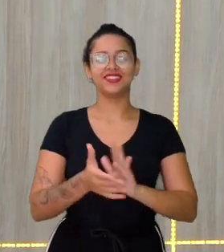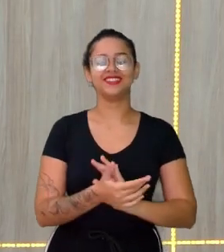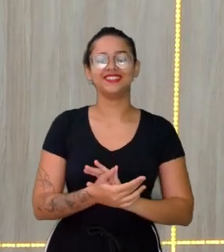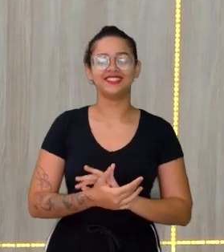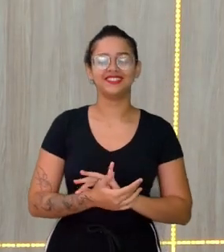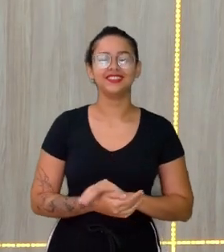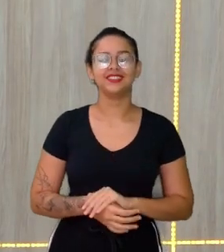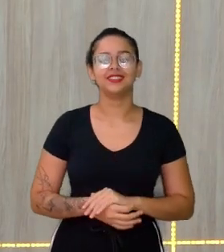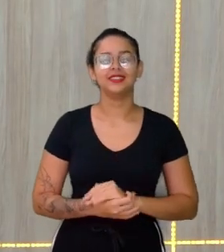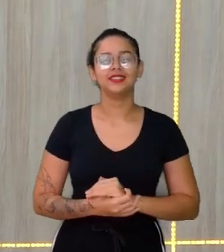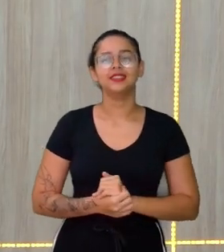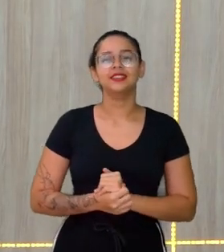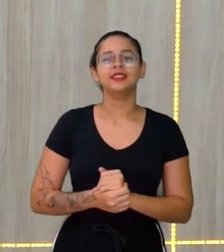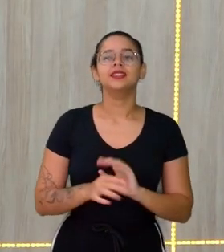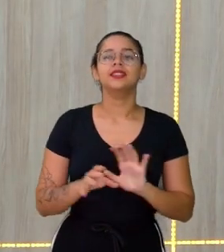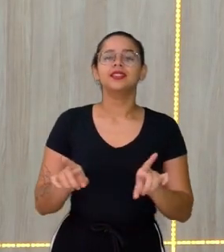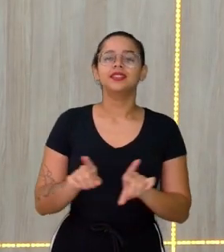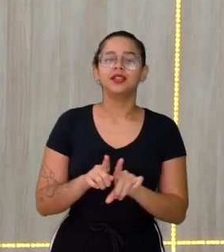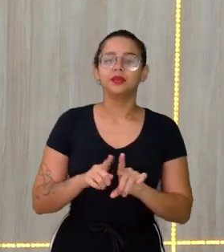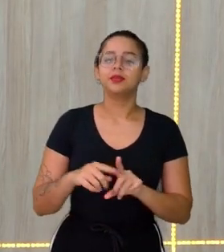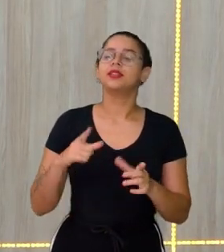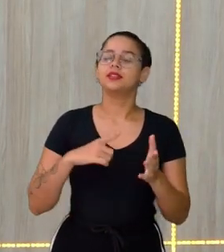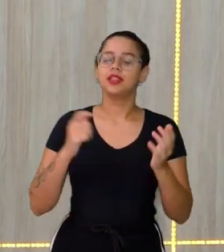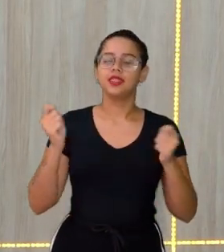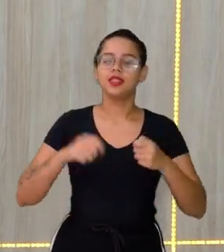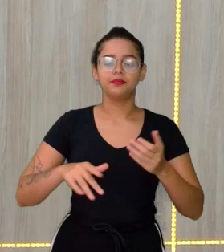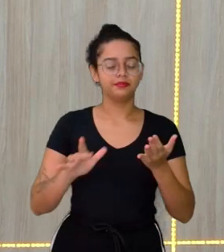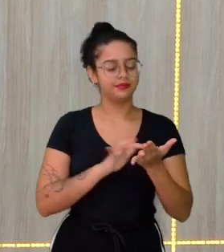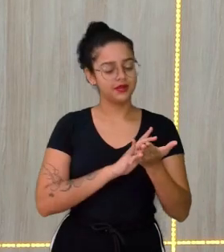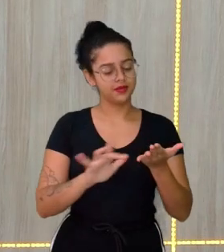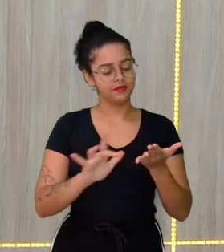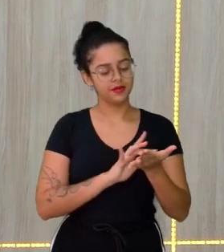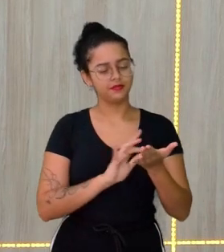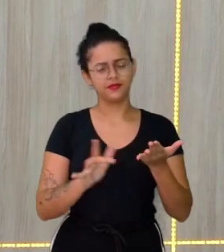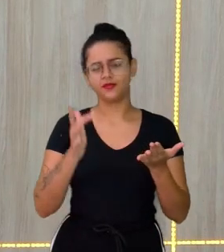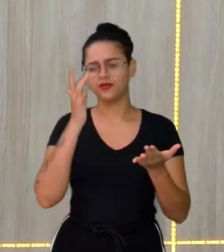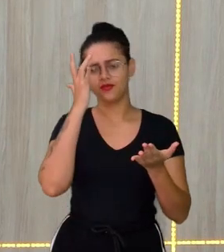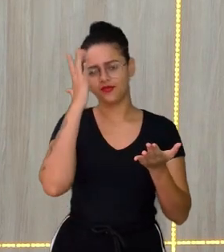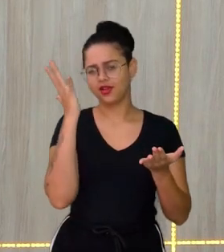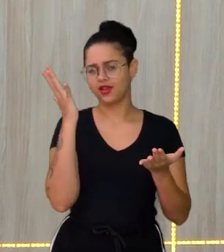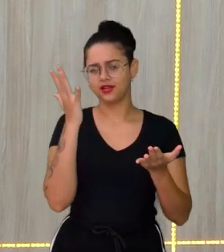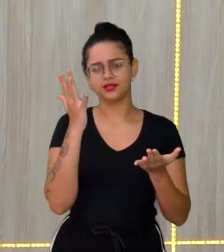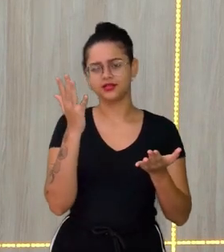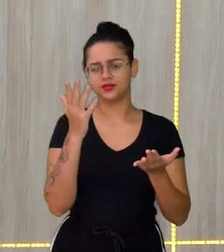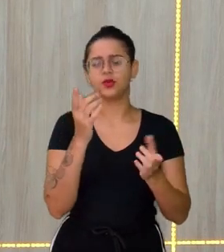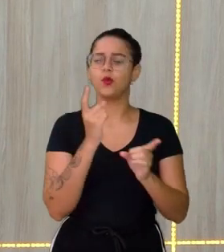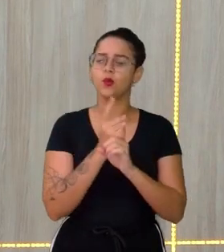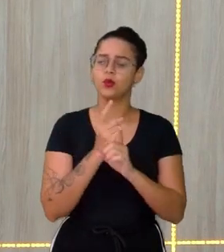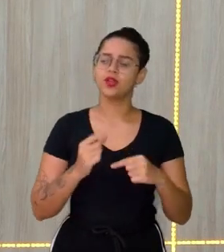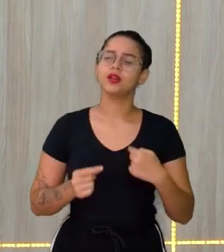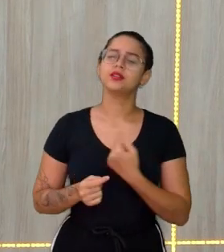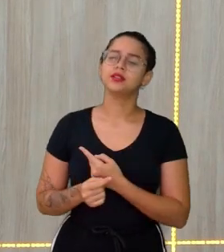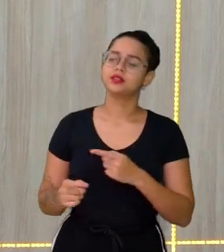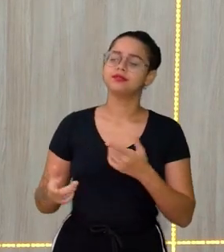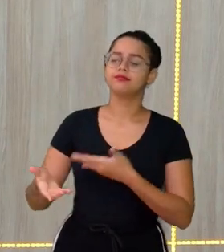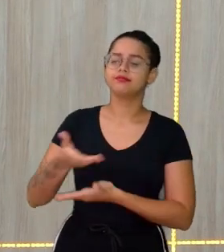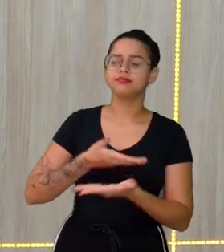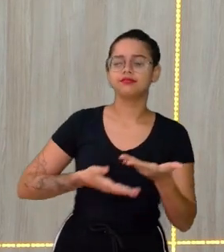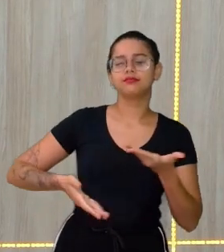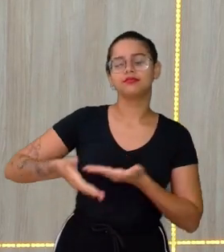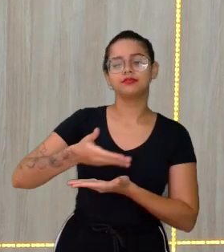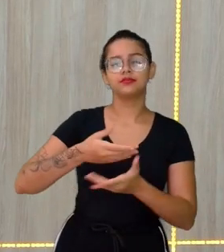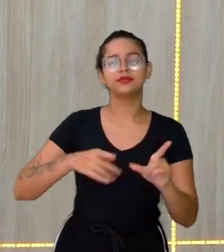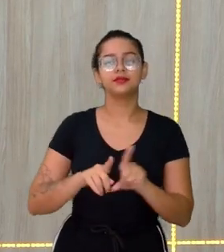E também tem a gente na palma da sua mão Como é fácil nos achar e interagir conosco